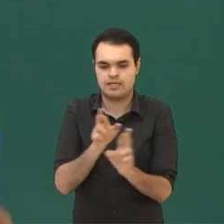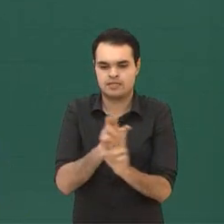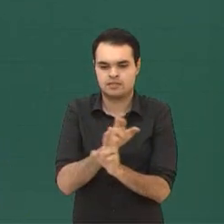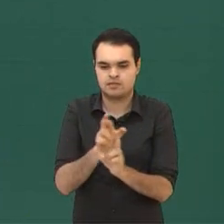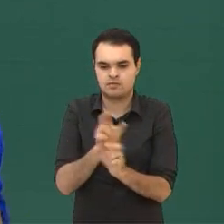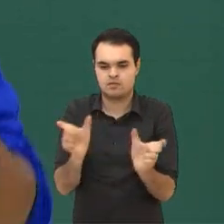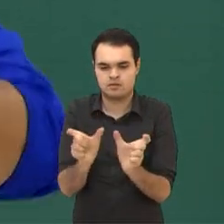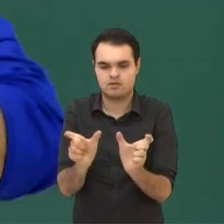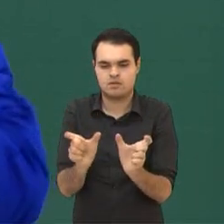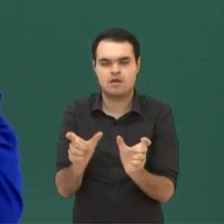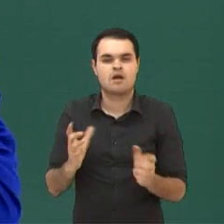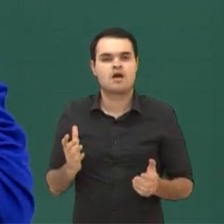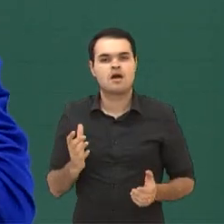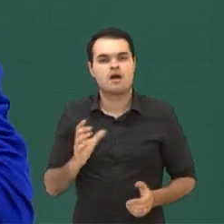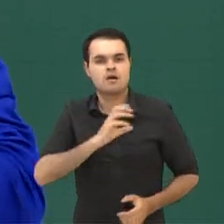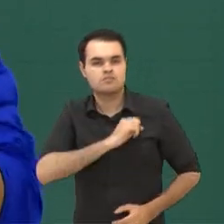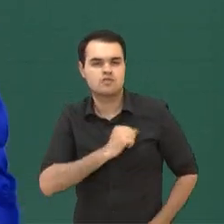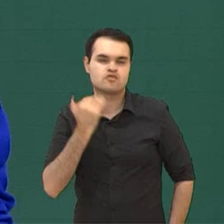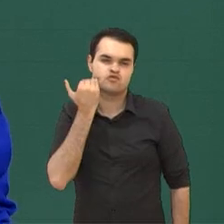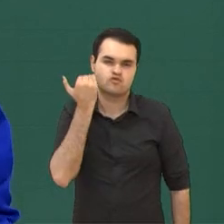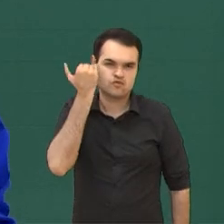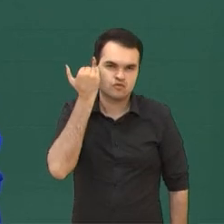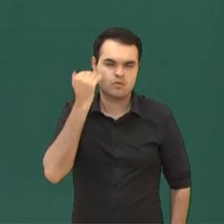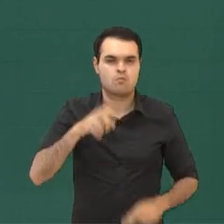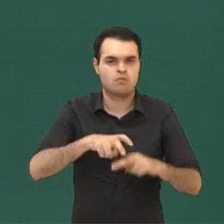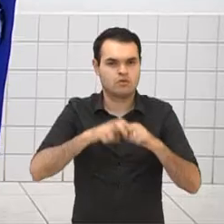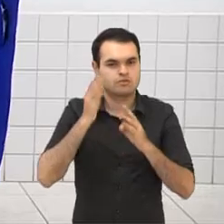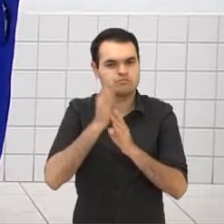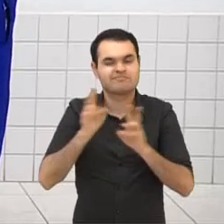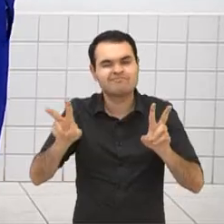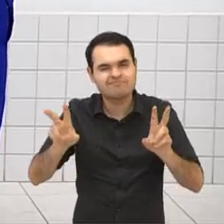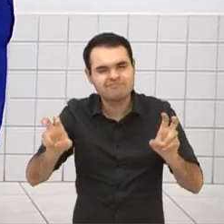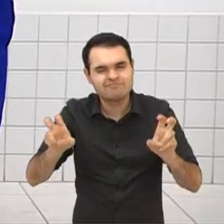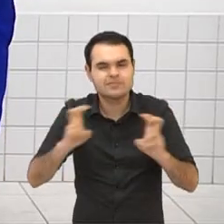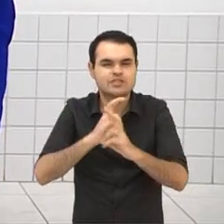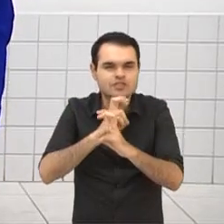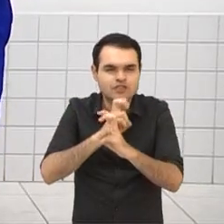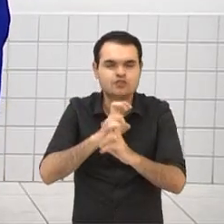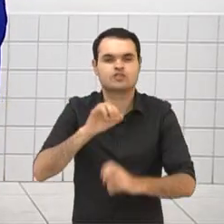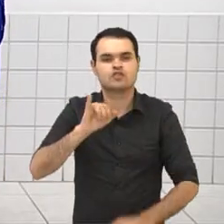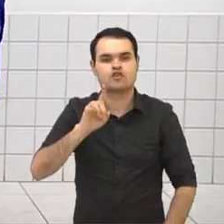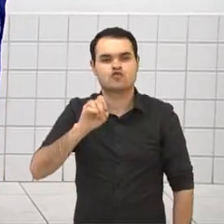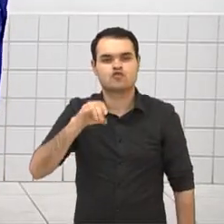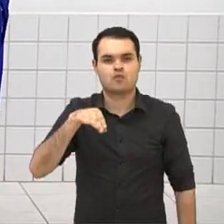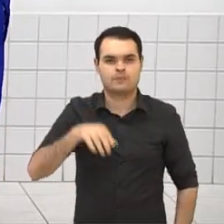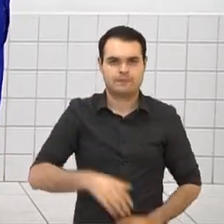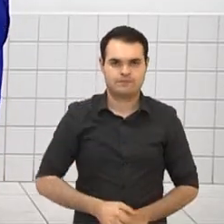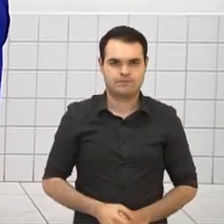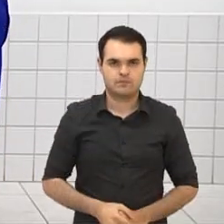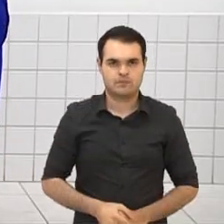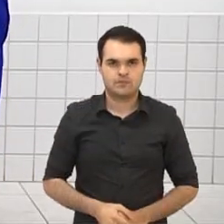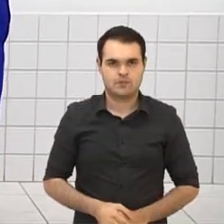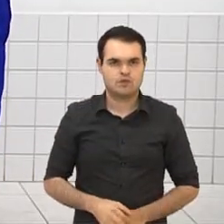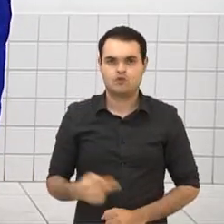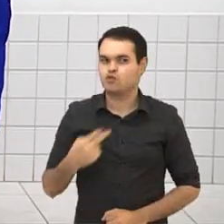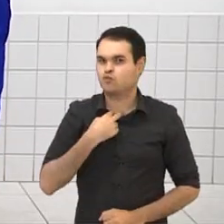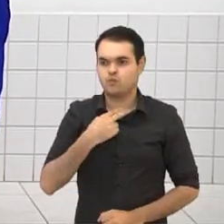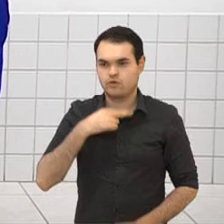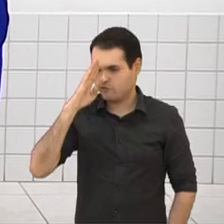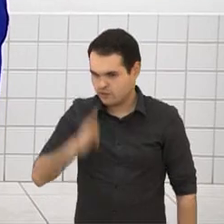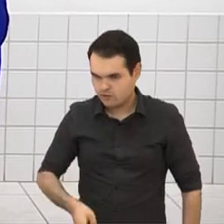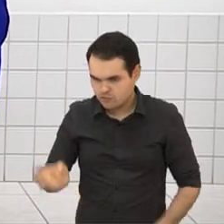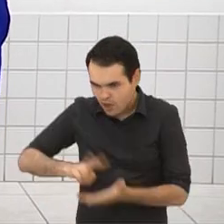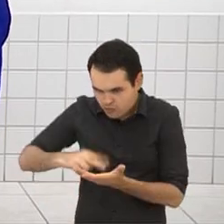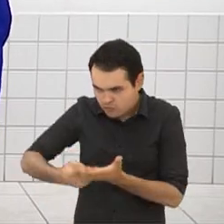um amor juvenil. Por isso que é chamado de idioms. Perfeito. Ou seja, são expressões, pessoal, que não dá pra gente ficar traduzindo ao pé da